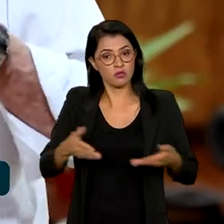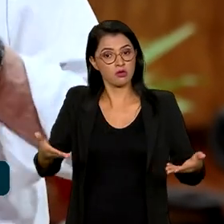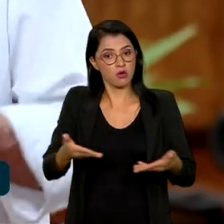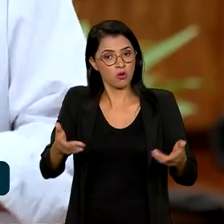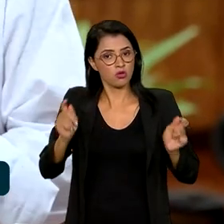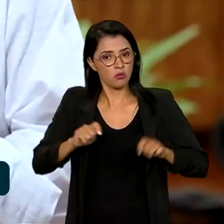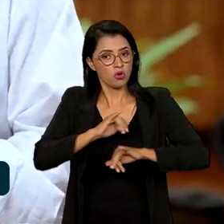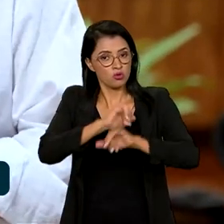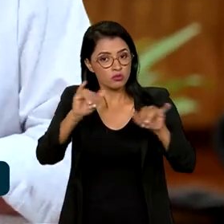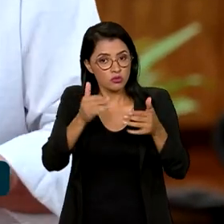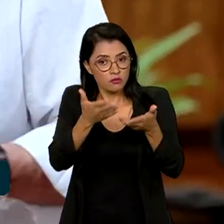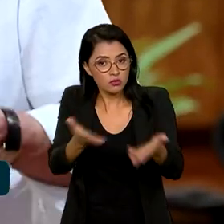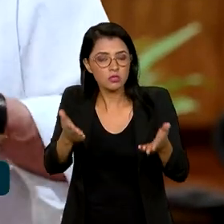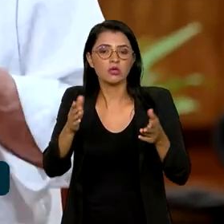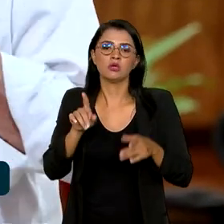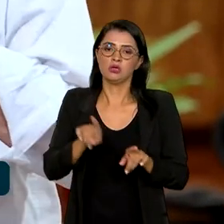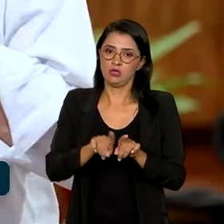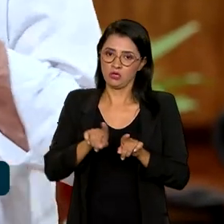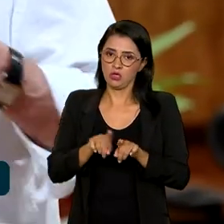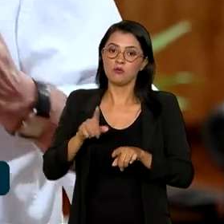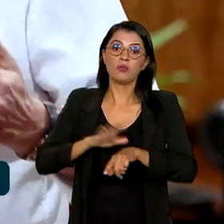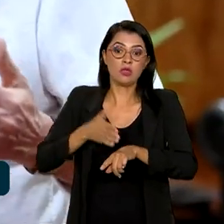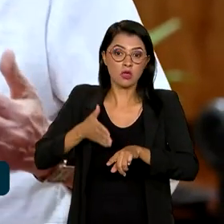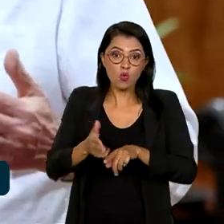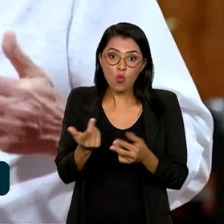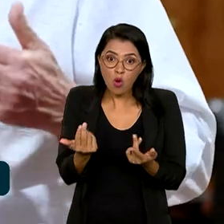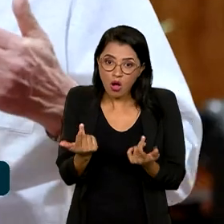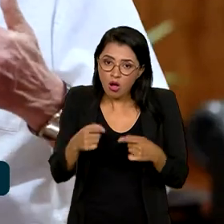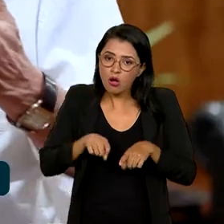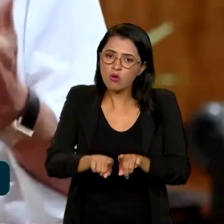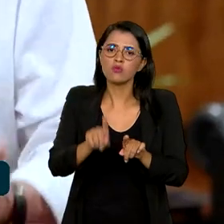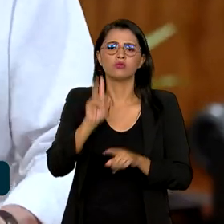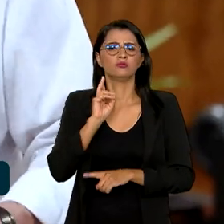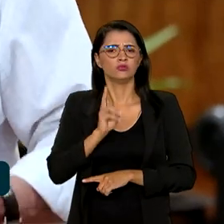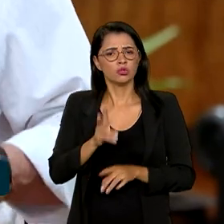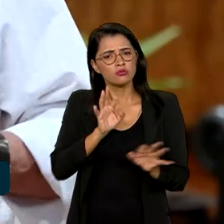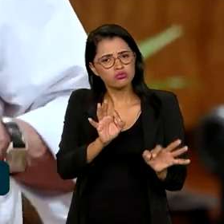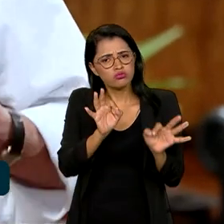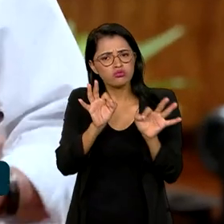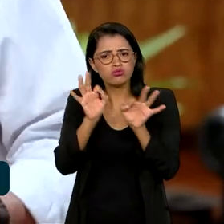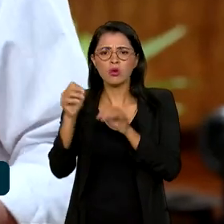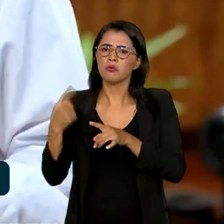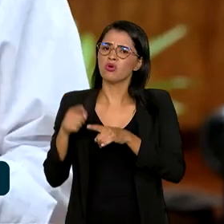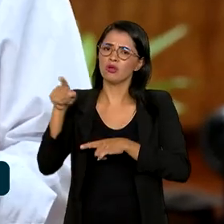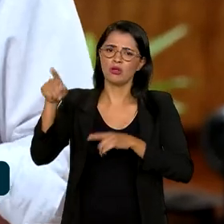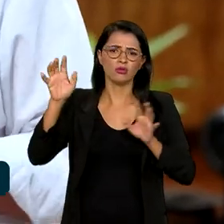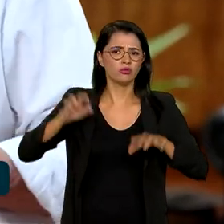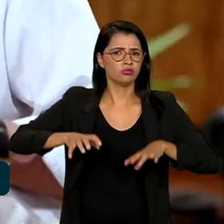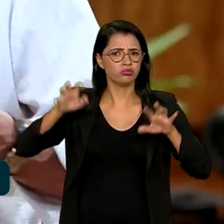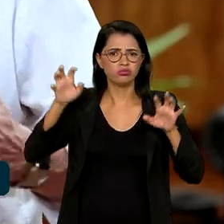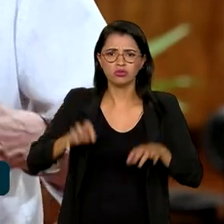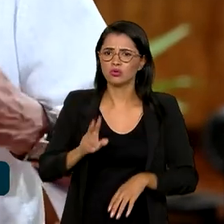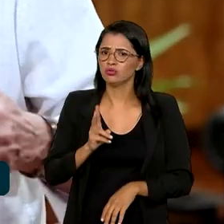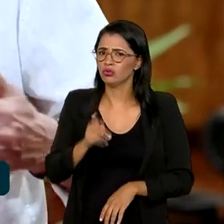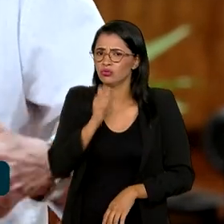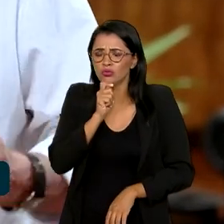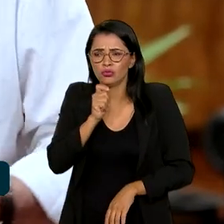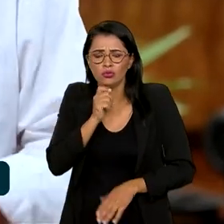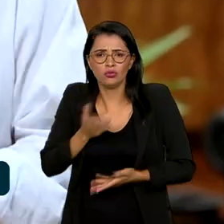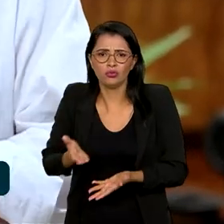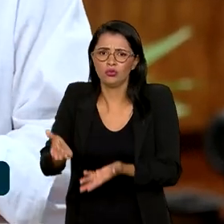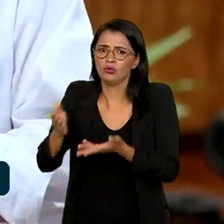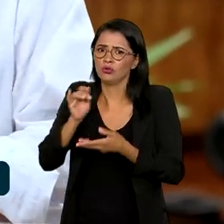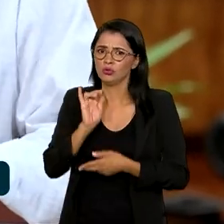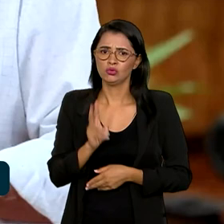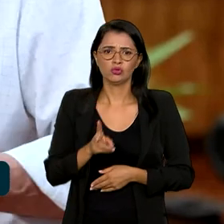já posso anunciar a vocês e ao mesmo tempo nós vamos continuar acompanhando, porque está chovendo ainda, certamente nós vamos ter